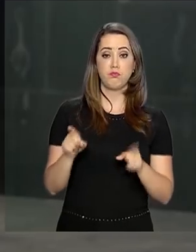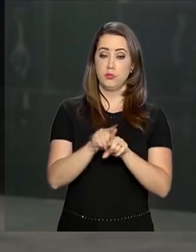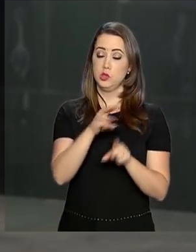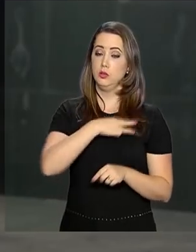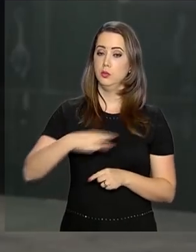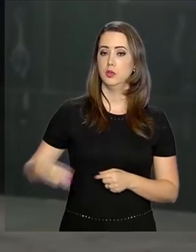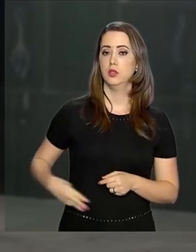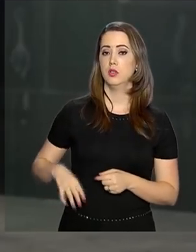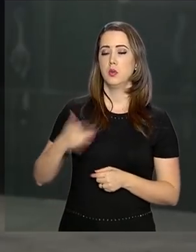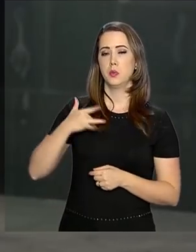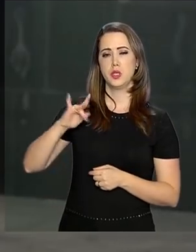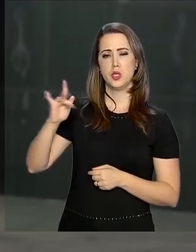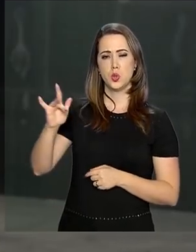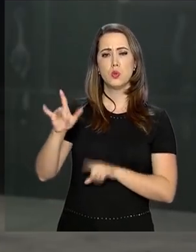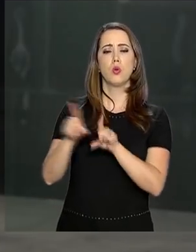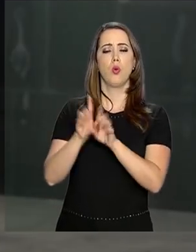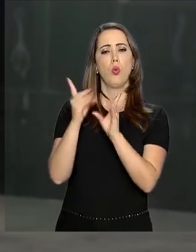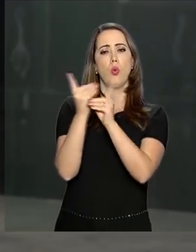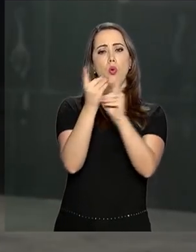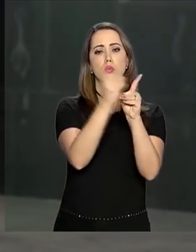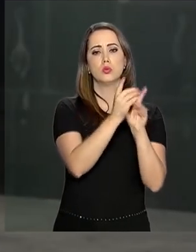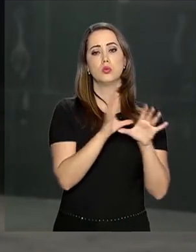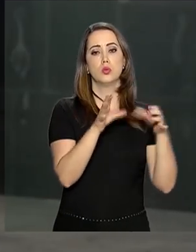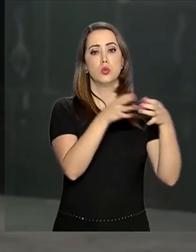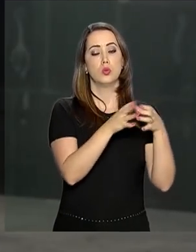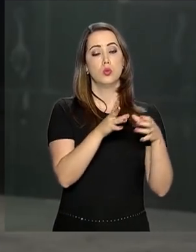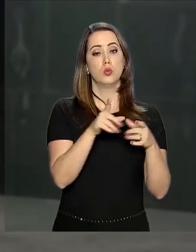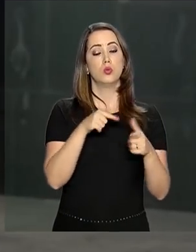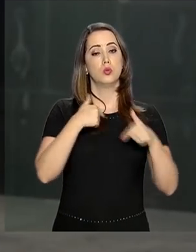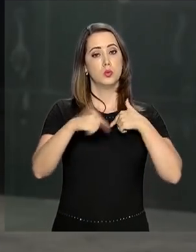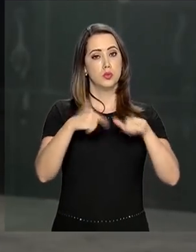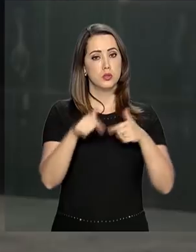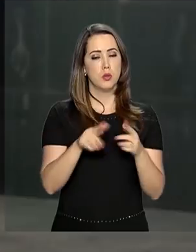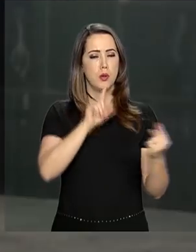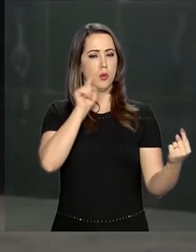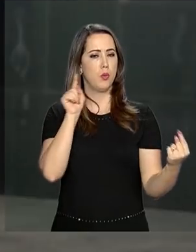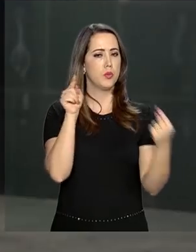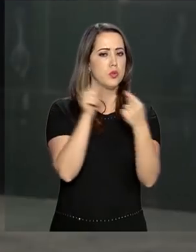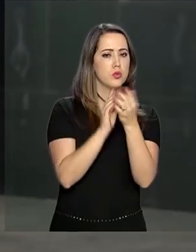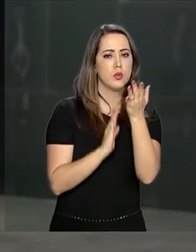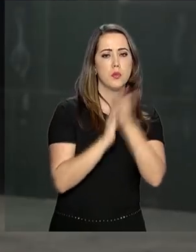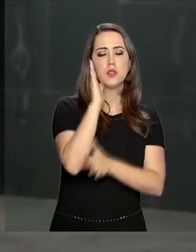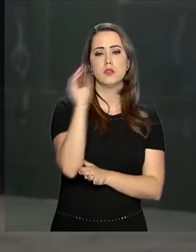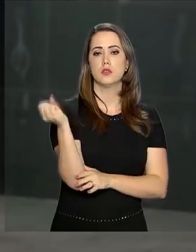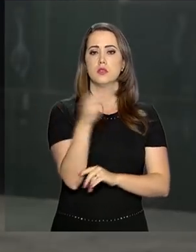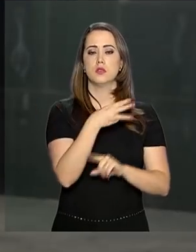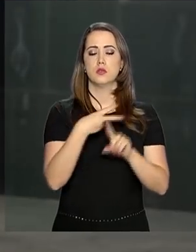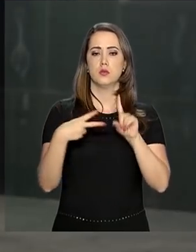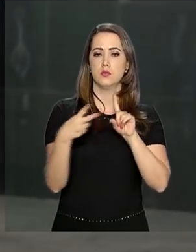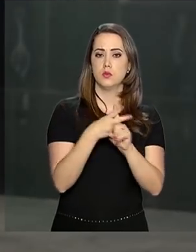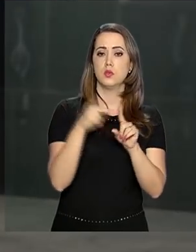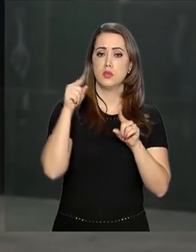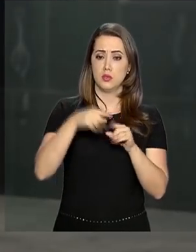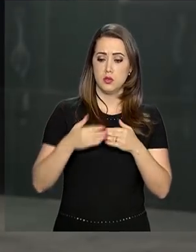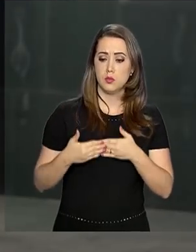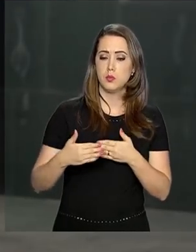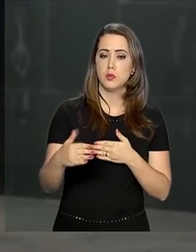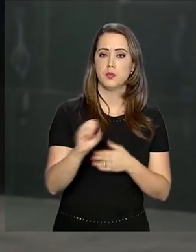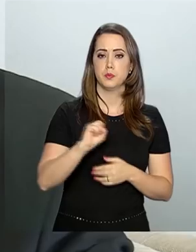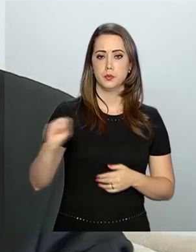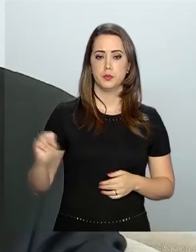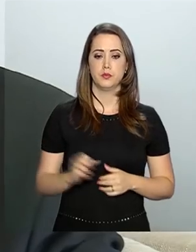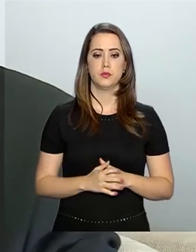Onyx Lorenzoni, também tem mantido o encontro com parlamentares. A meta é aprovar a nova Previdência neste primeiro